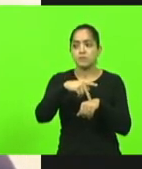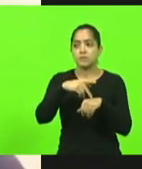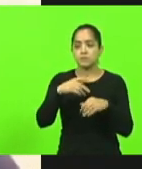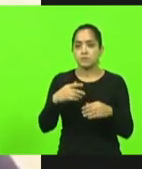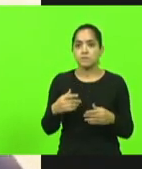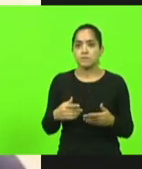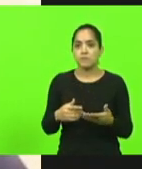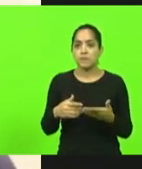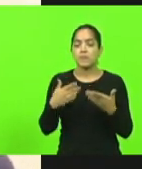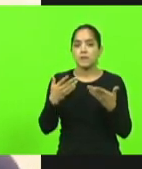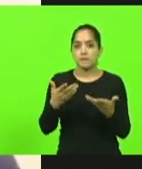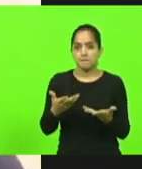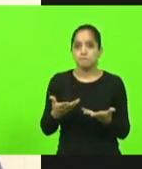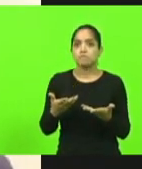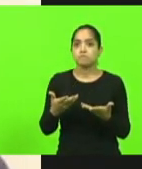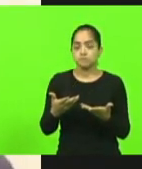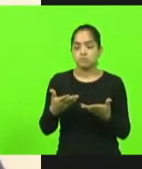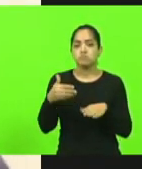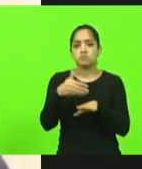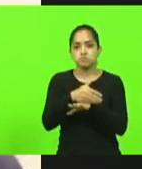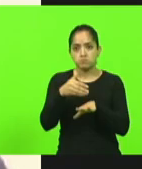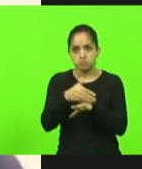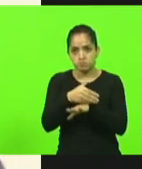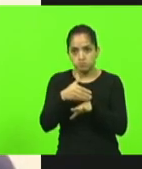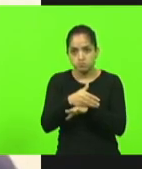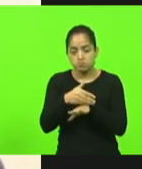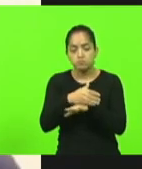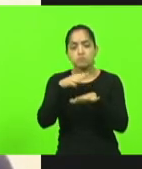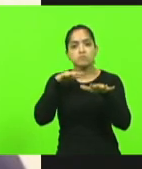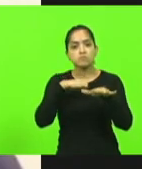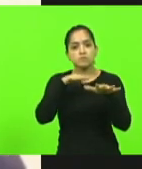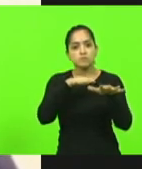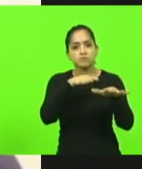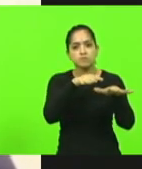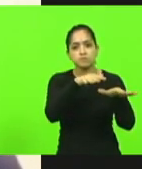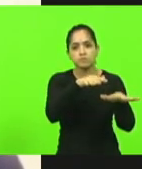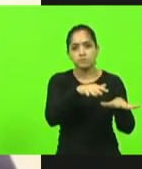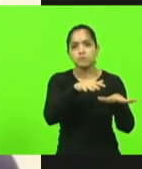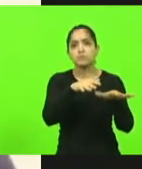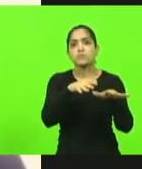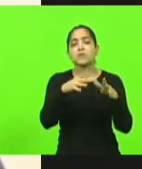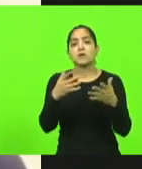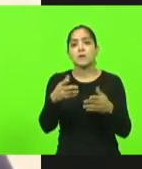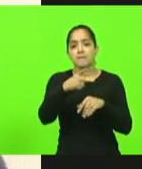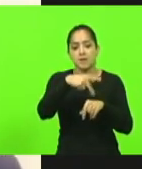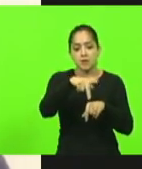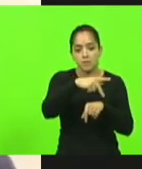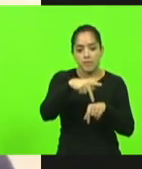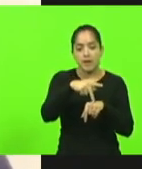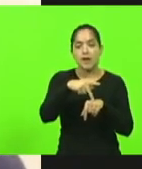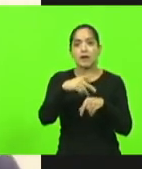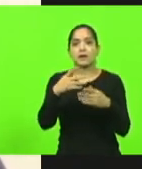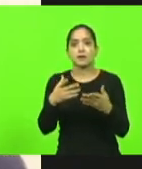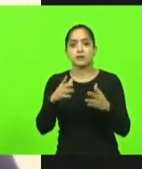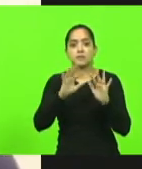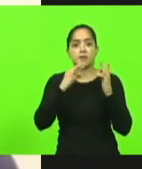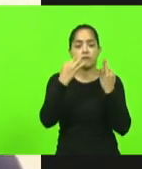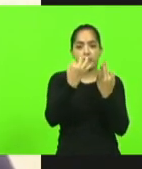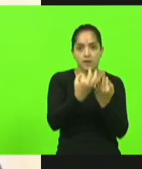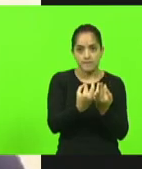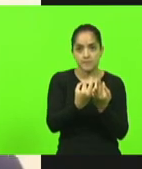participando do 7 de setembro, desse movimento cívico, movimento pela pátria, pelo nosso país, pela família,